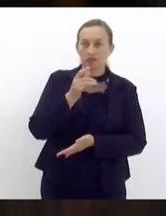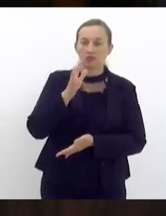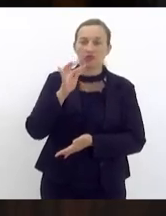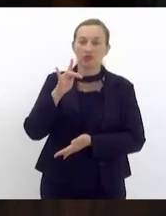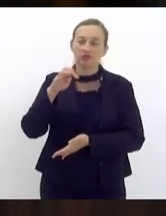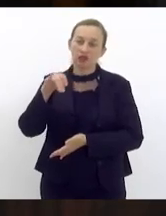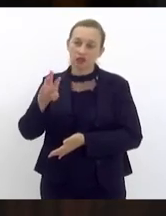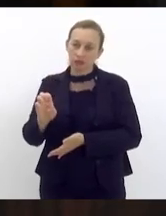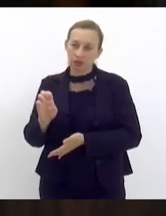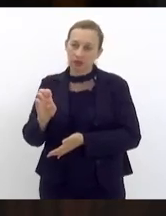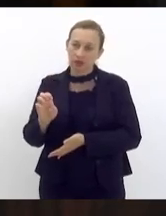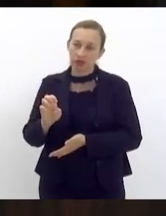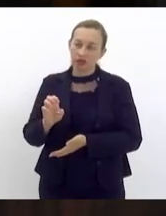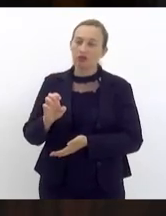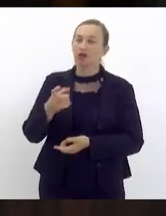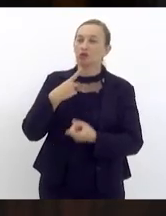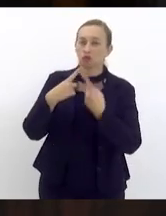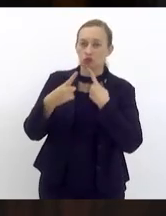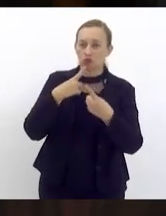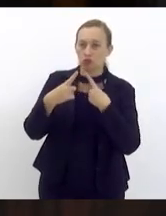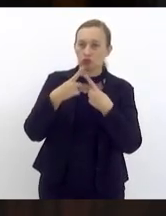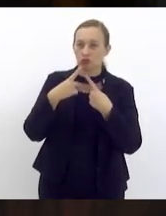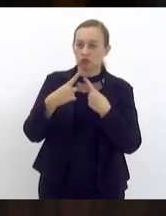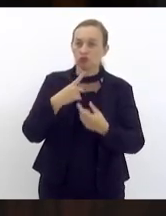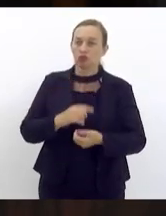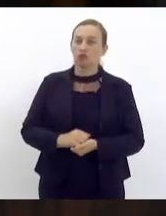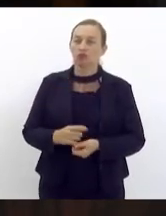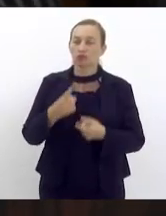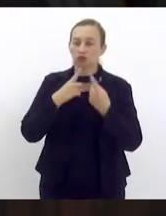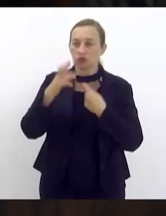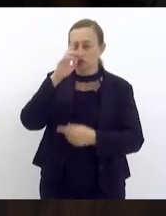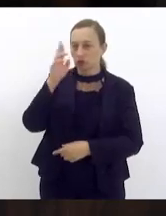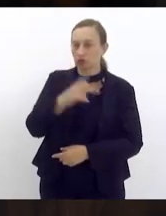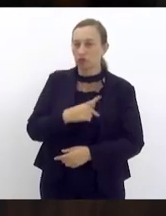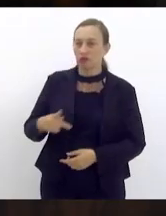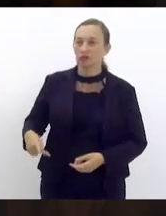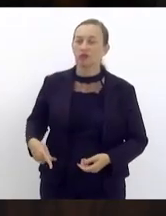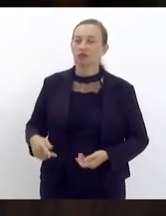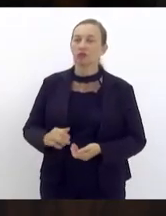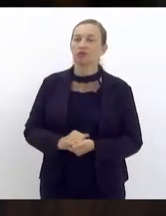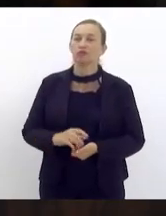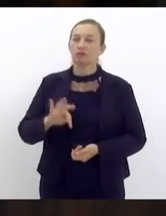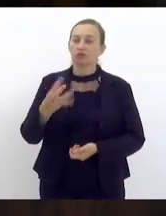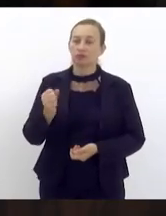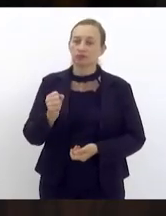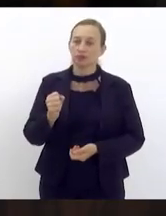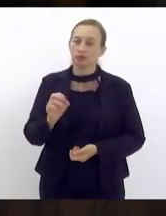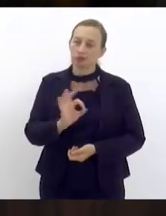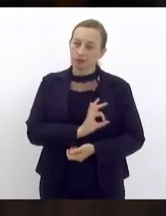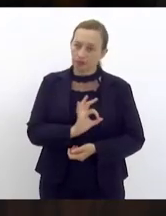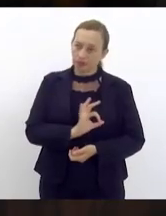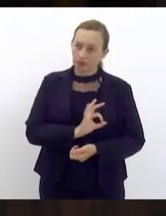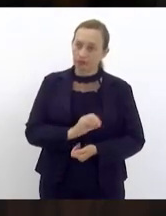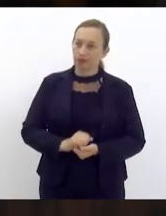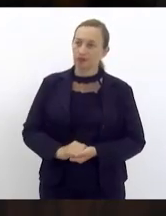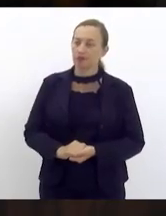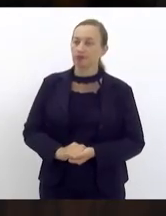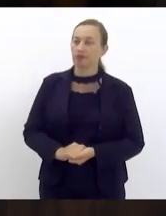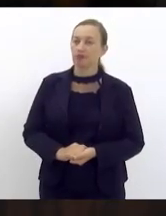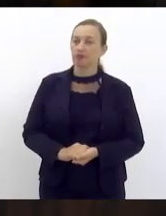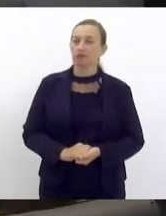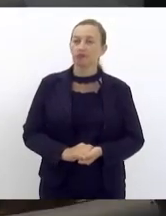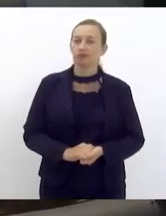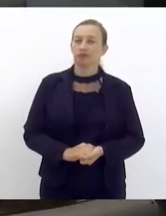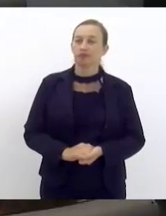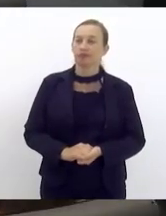Soares em discussão para discutir presidente para discutir nossa nobre deputada Marta